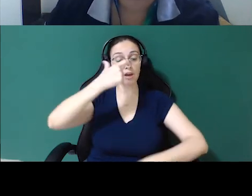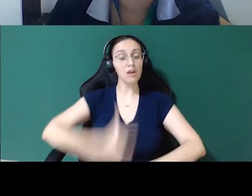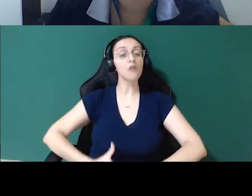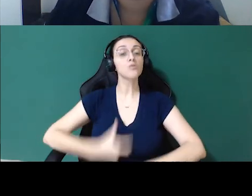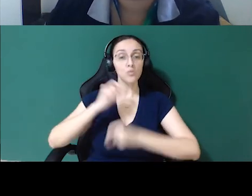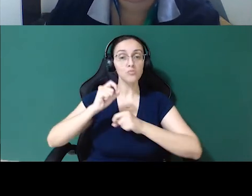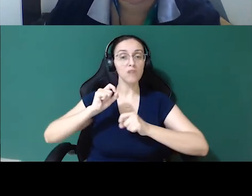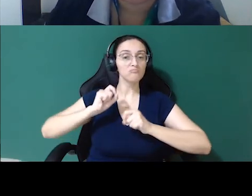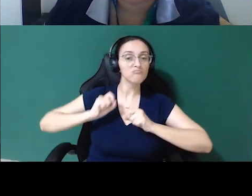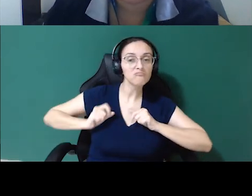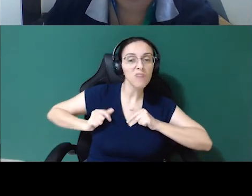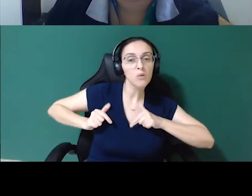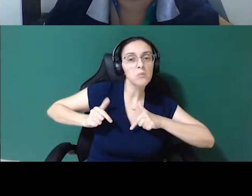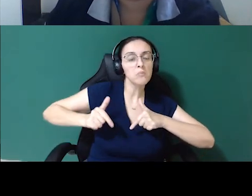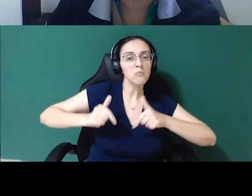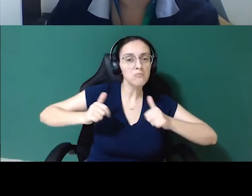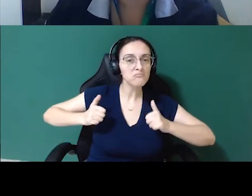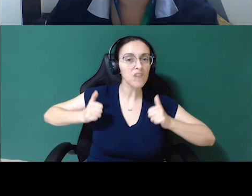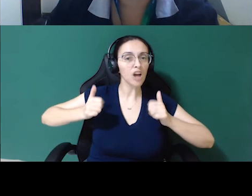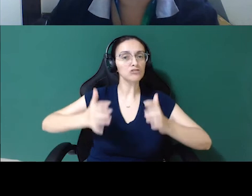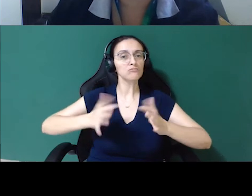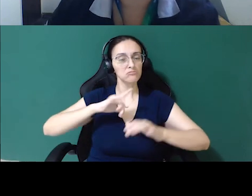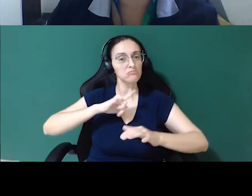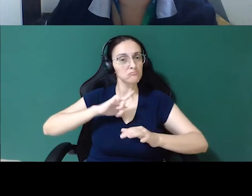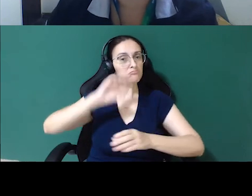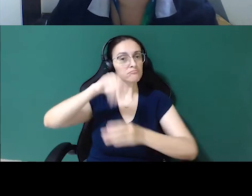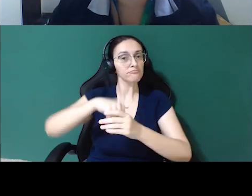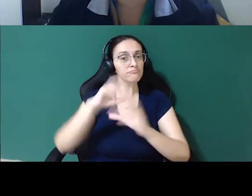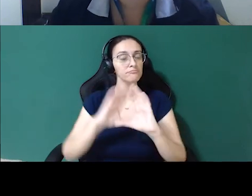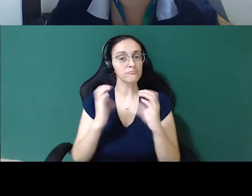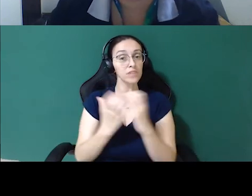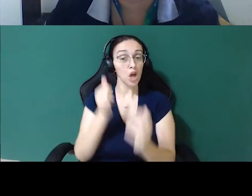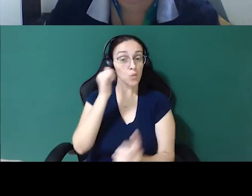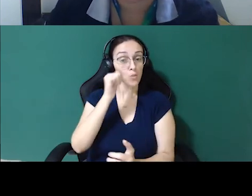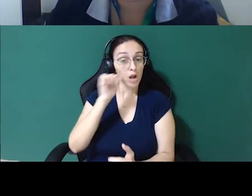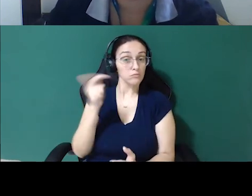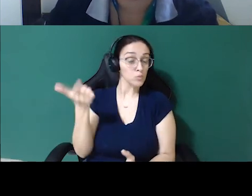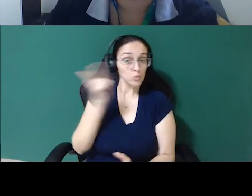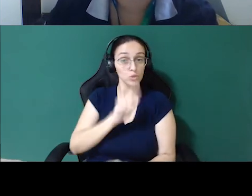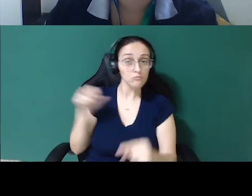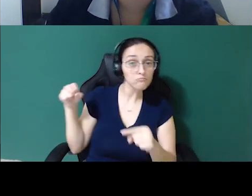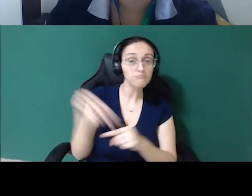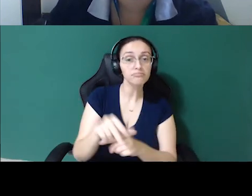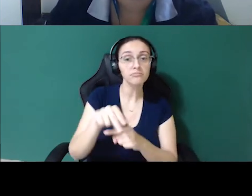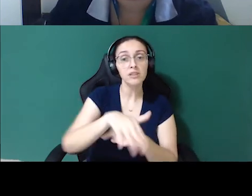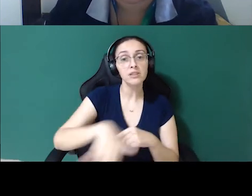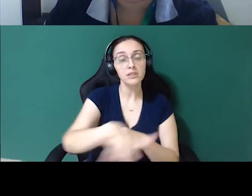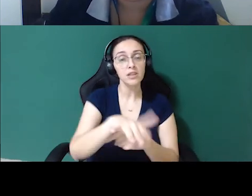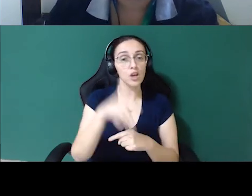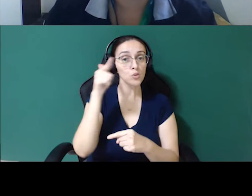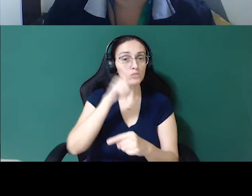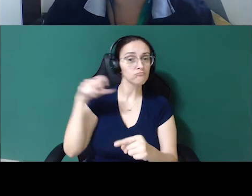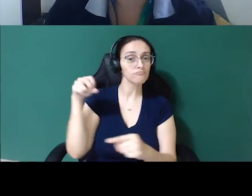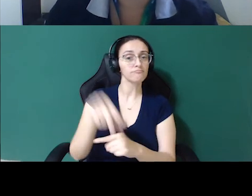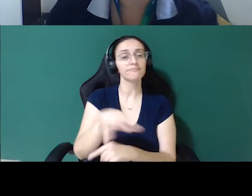ativa na minha comunidade e de que uma mulher que conseguiu uma recolocação profissional, que conseguiu entrar